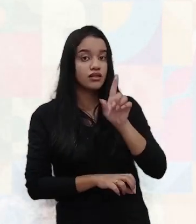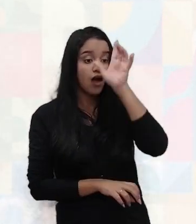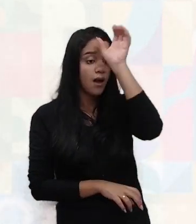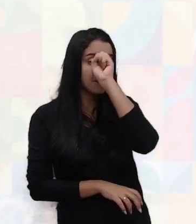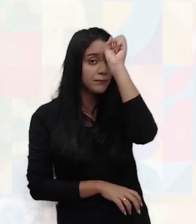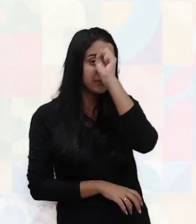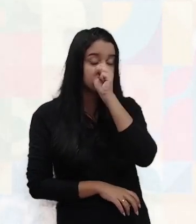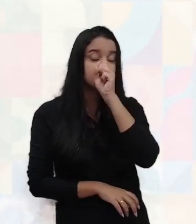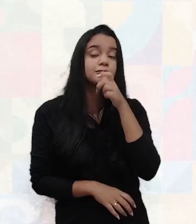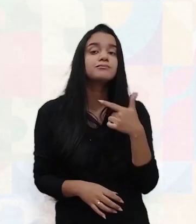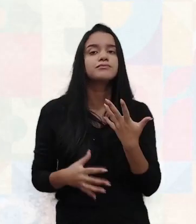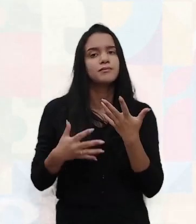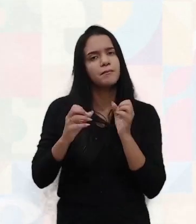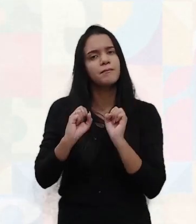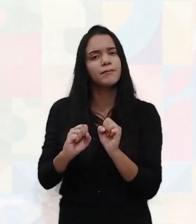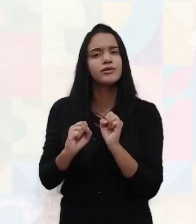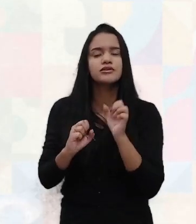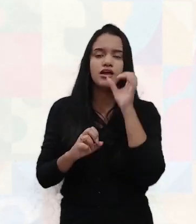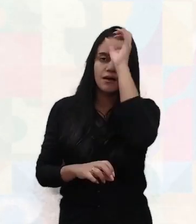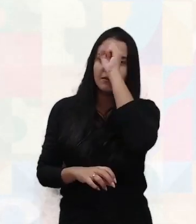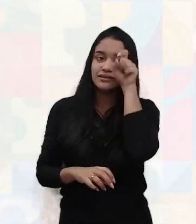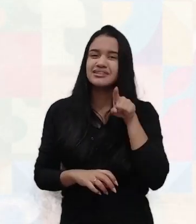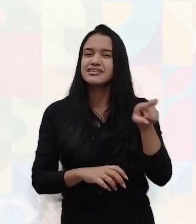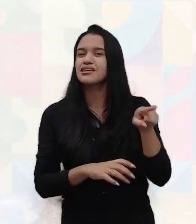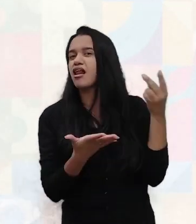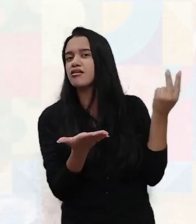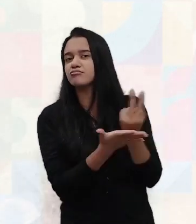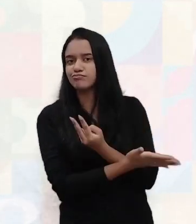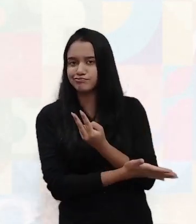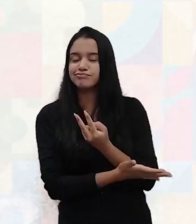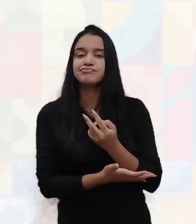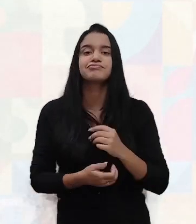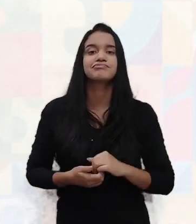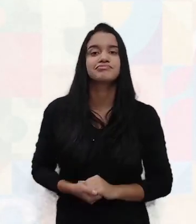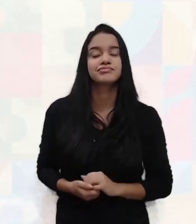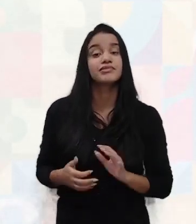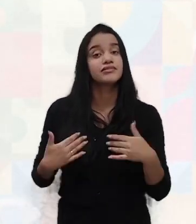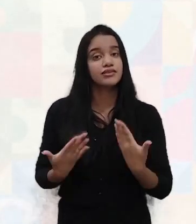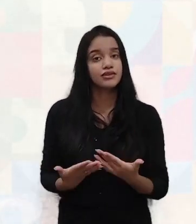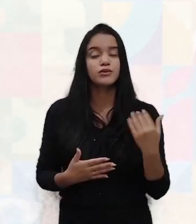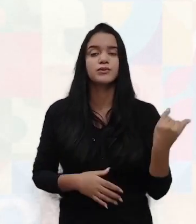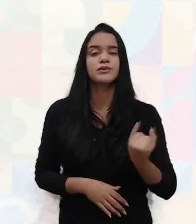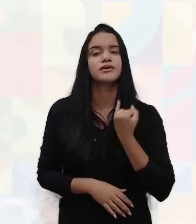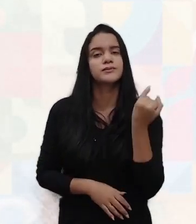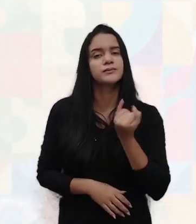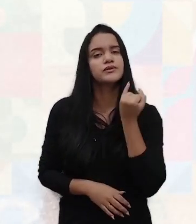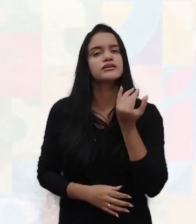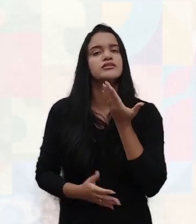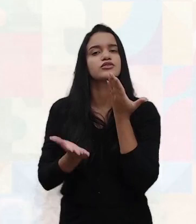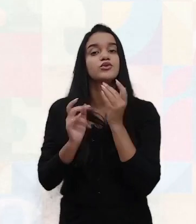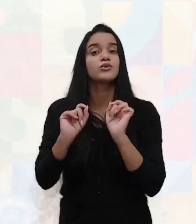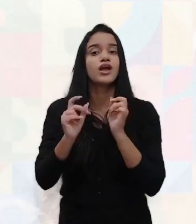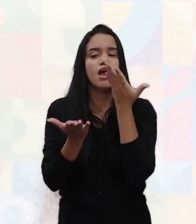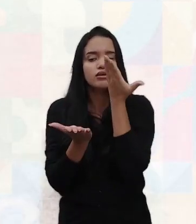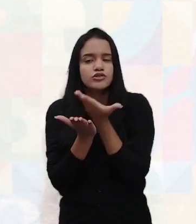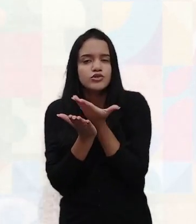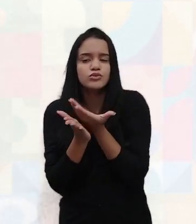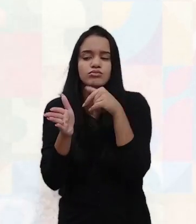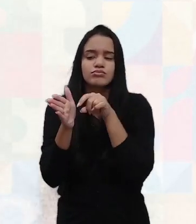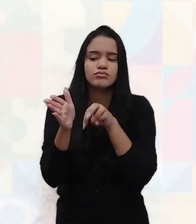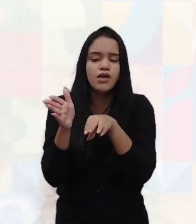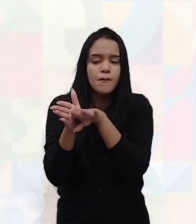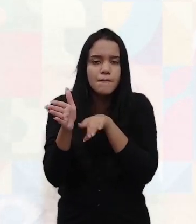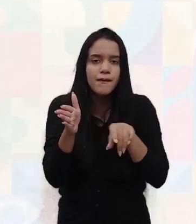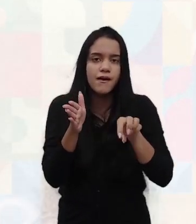para que você possa aprender que aquele negócio não vai dar certo, tá? Então, para isso é importante, muito estudo, análise de mercado, para que você